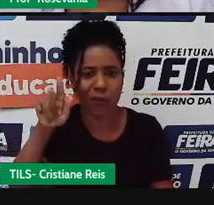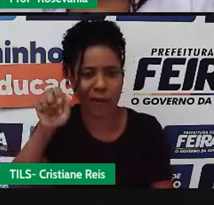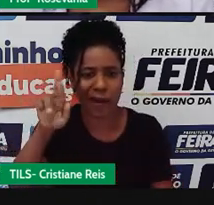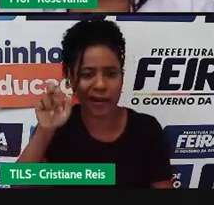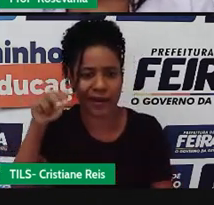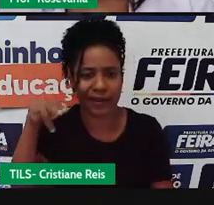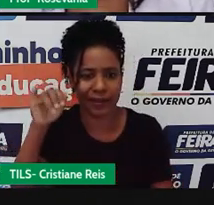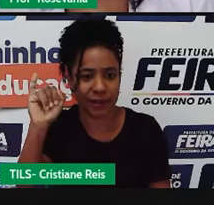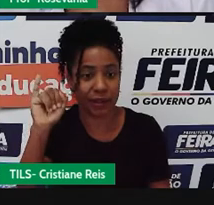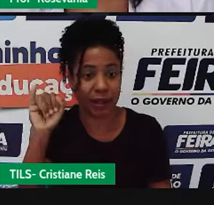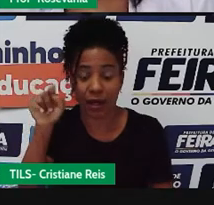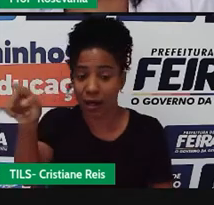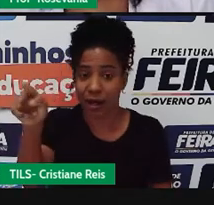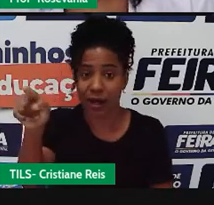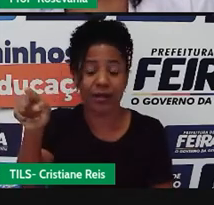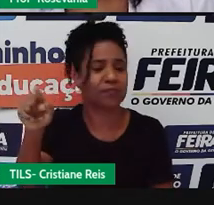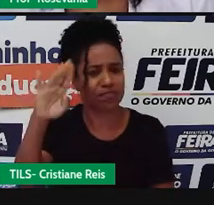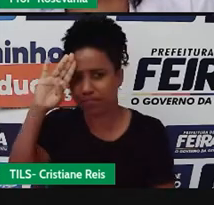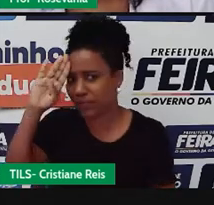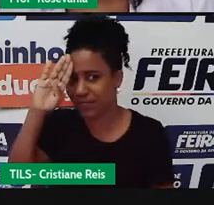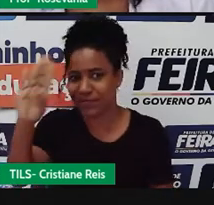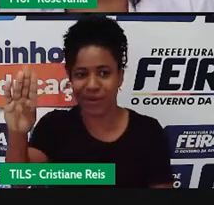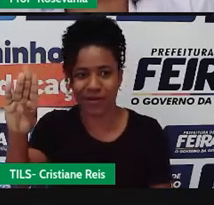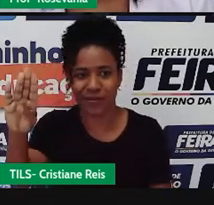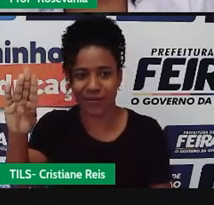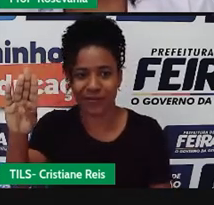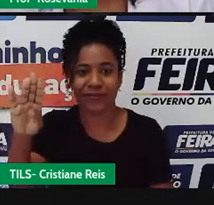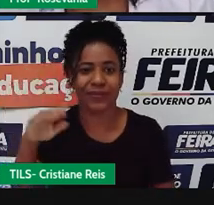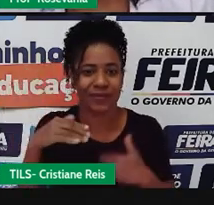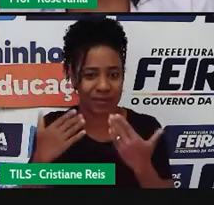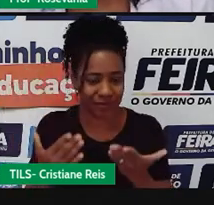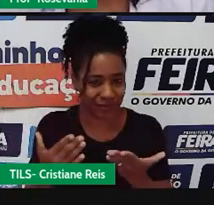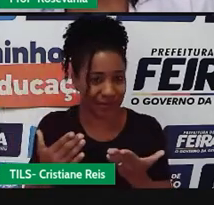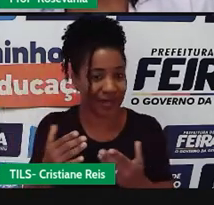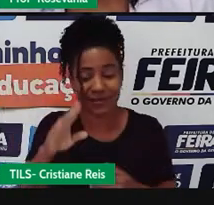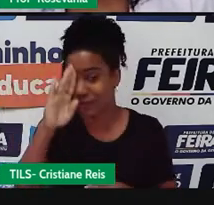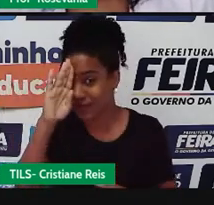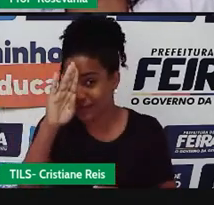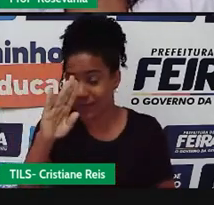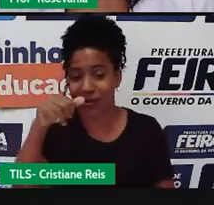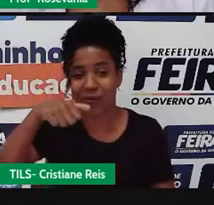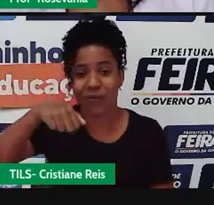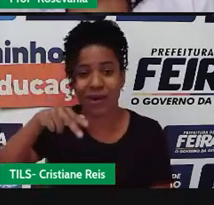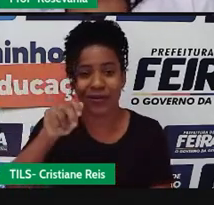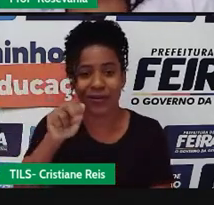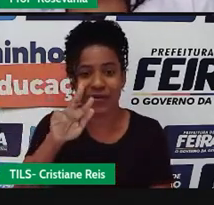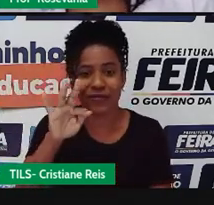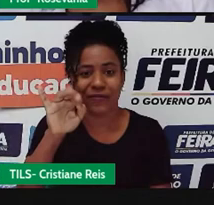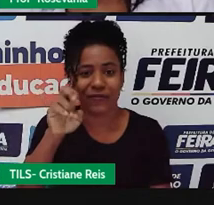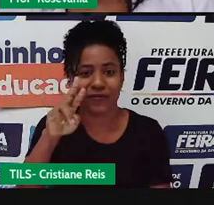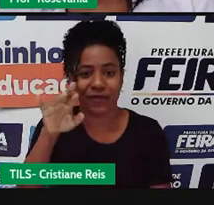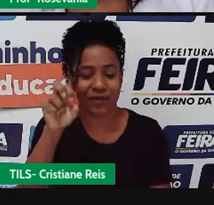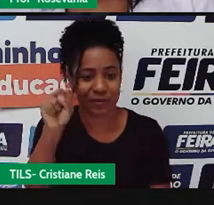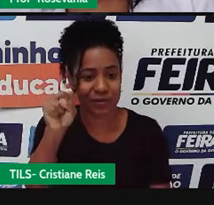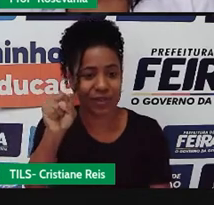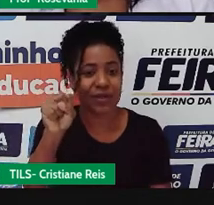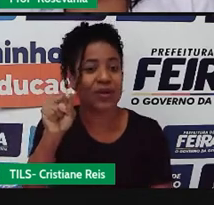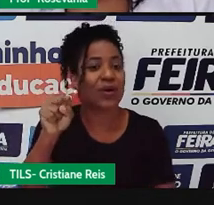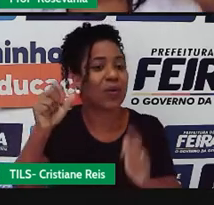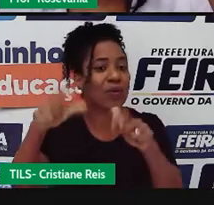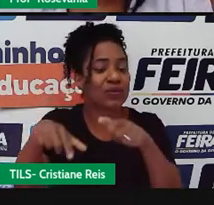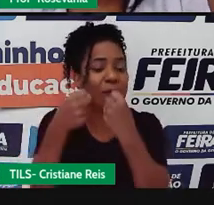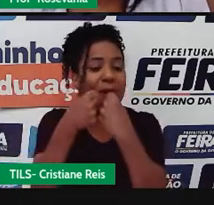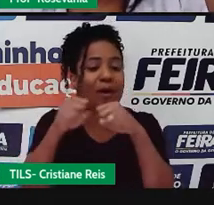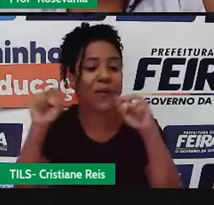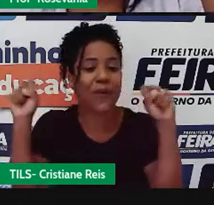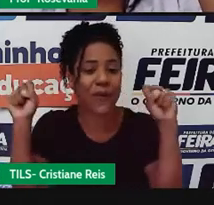água, né, de tudo, percebeu-se que o aquífero de halteres do chão é o maior que tem, né, atualmente